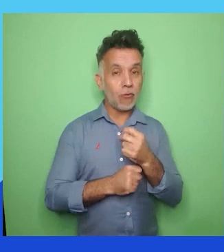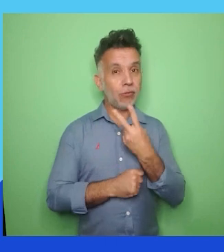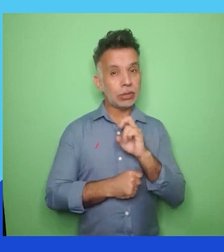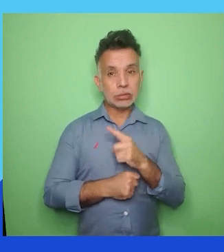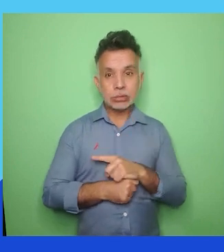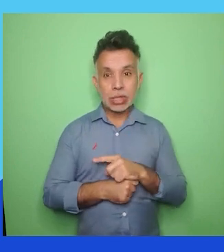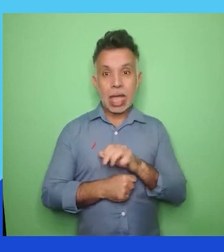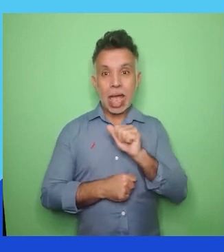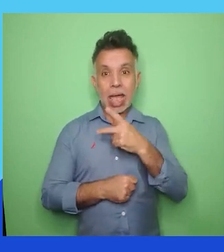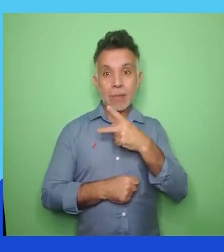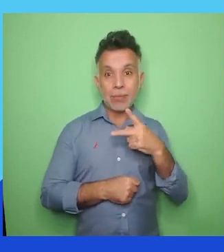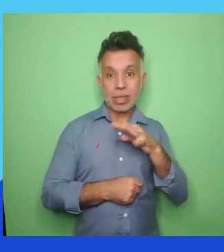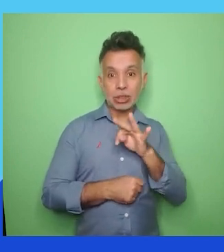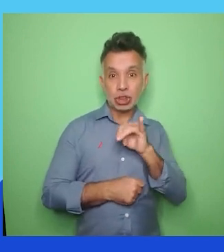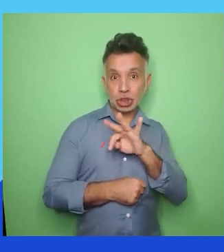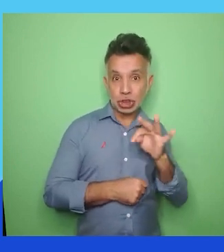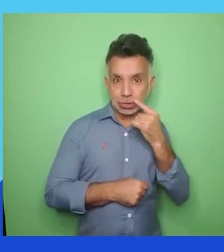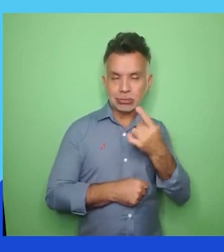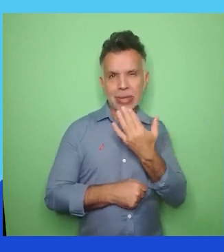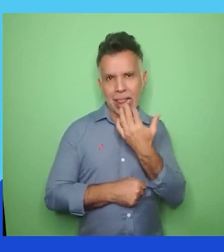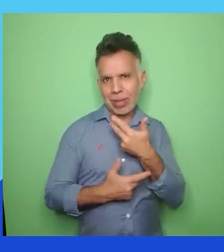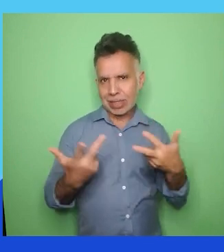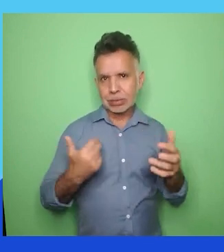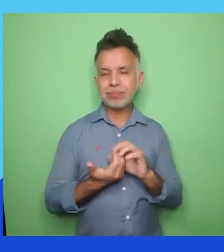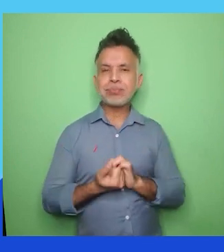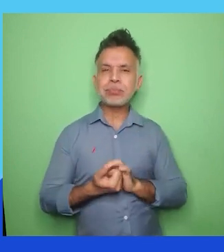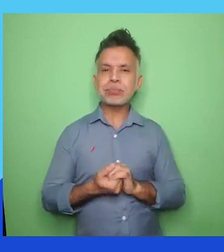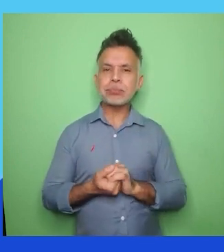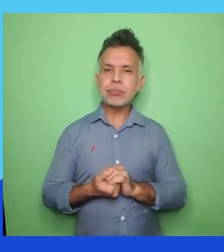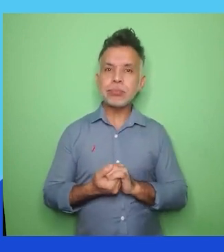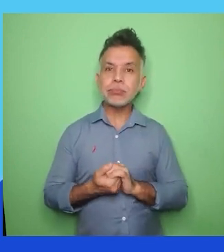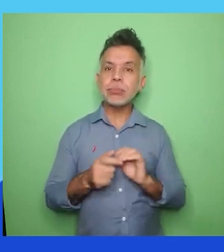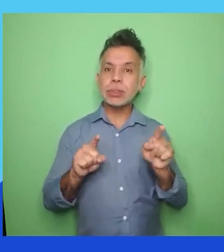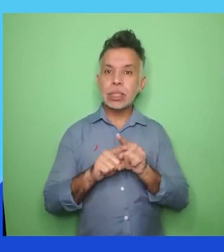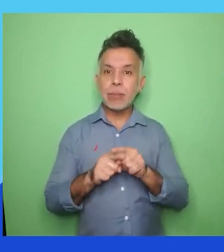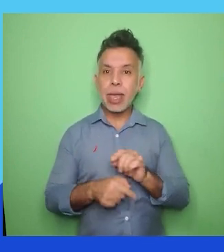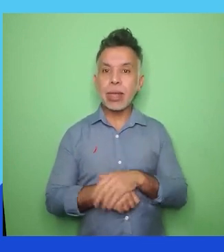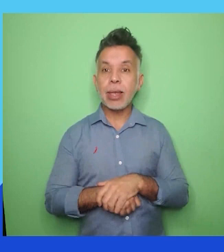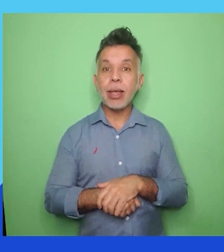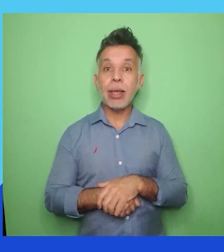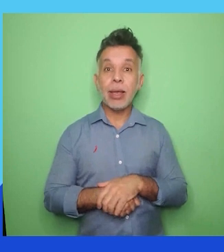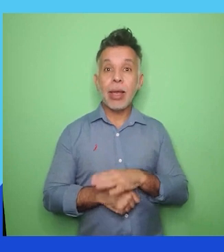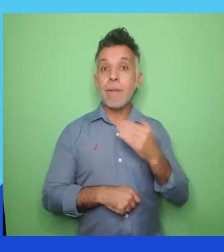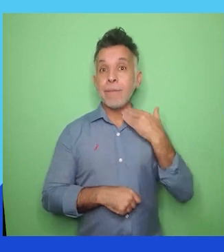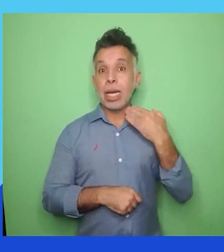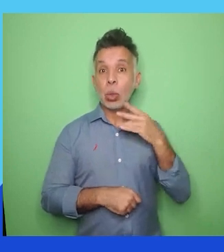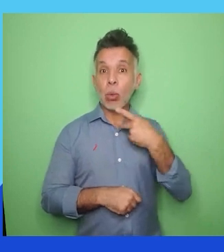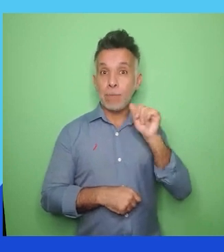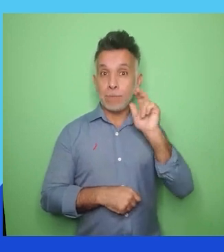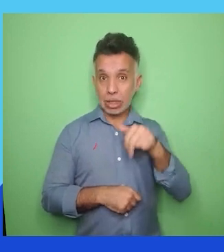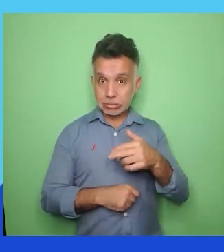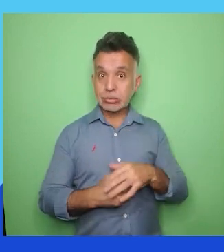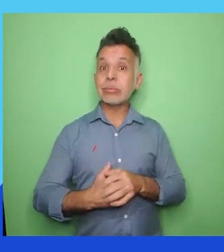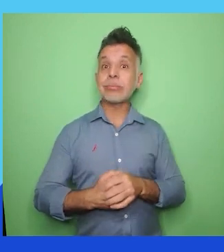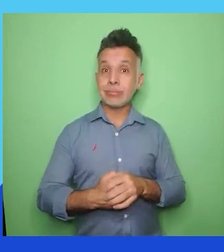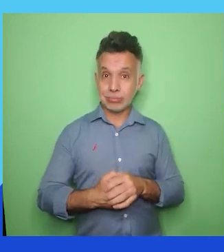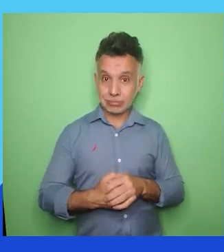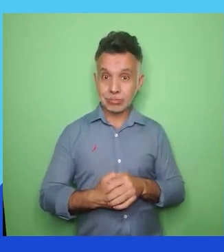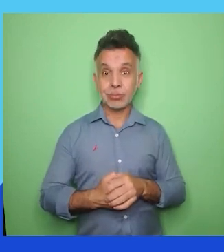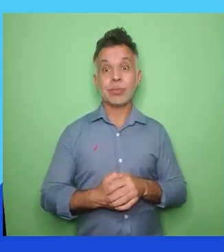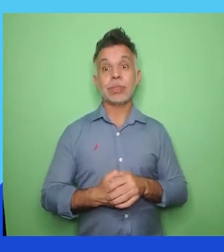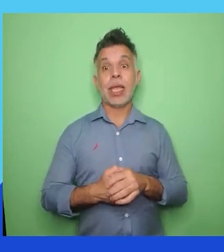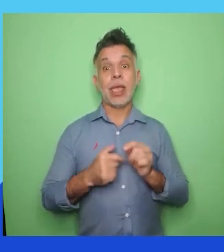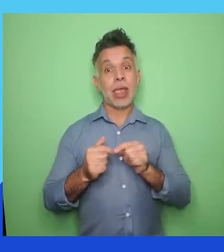Também premiada Banco Pan. E finalizando esse bloco, a Clear Sale. Estamos no ordem